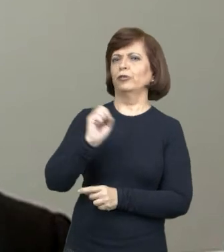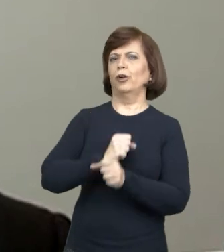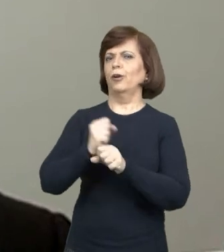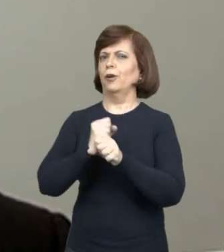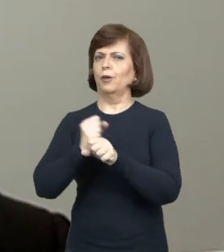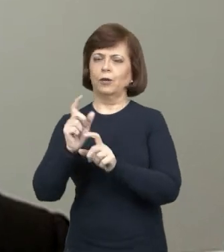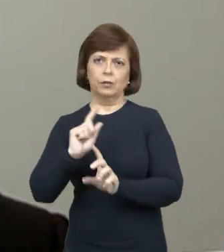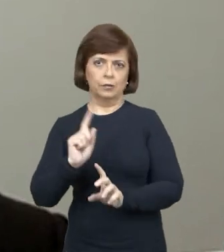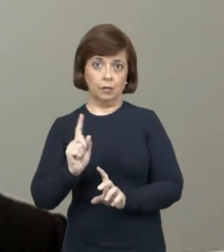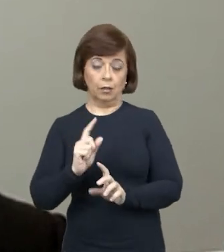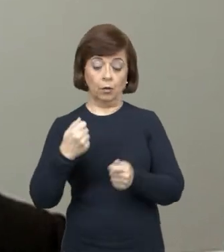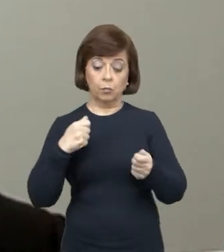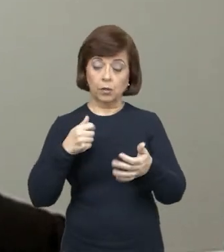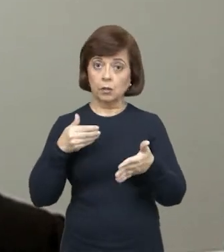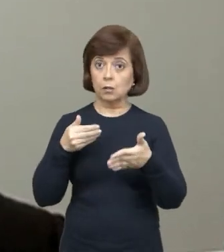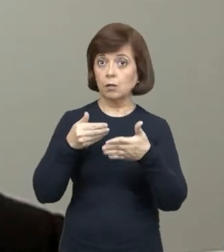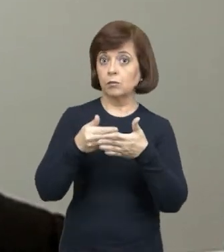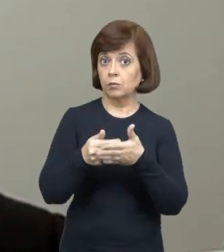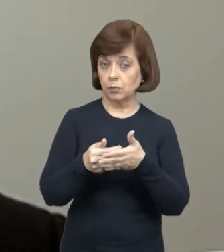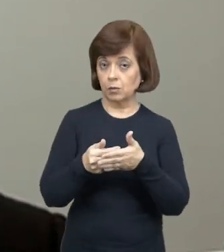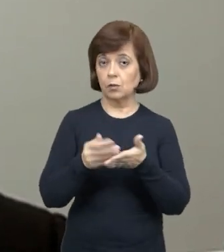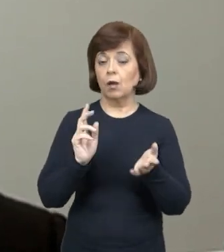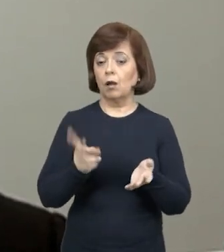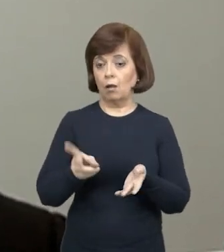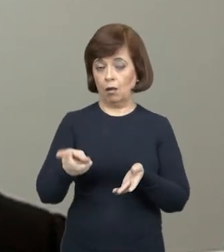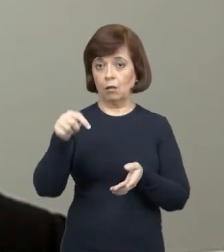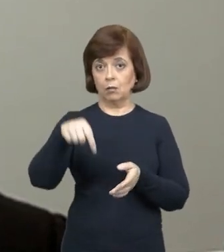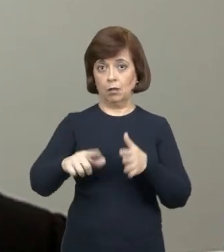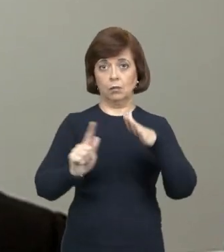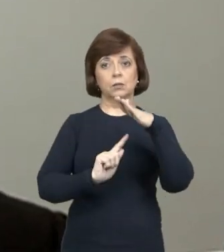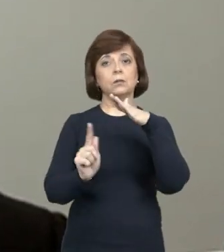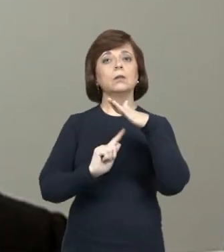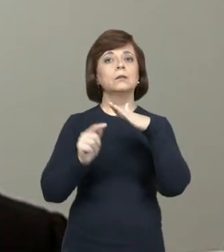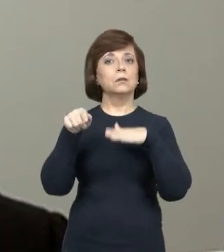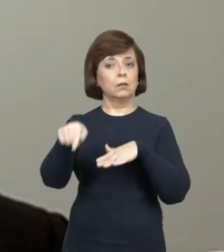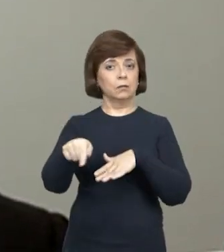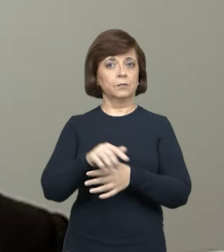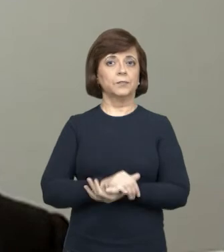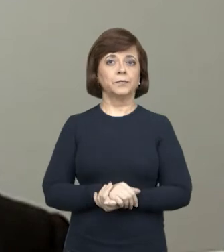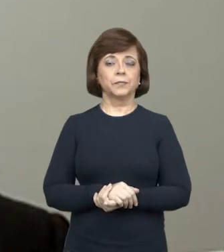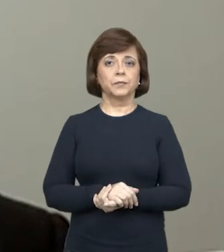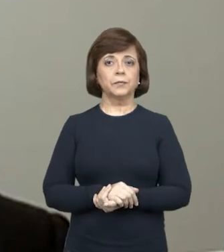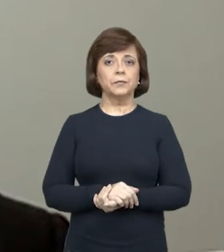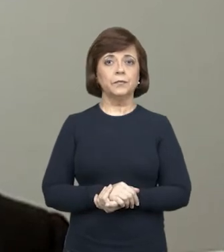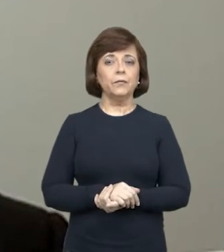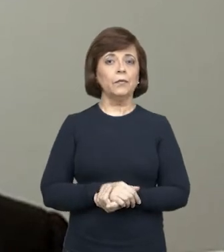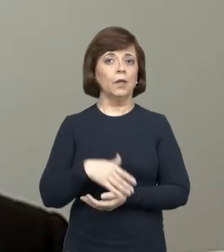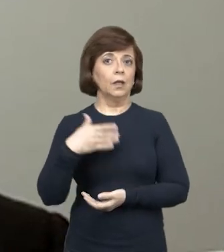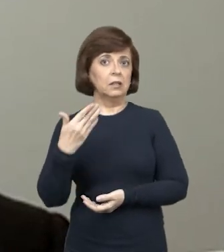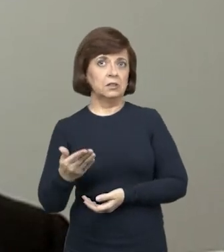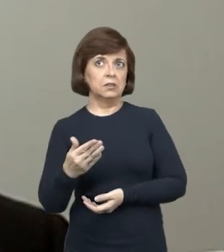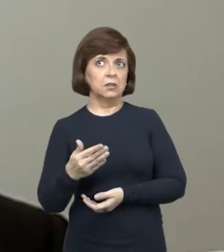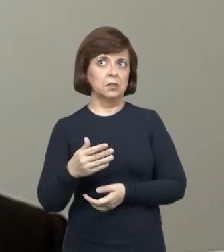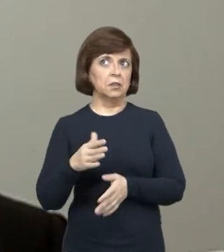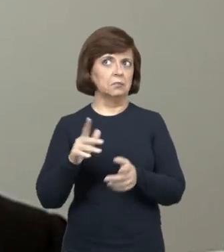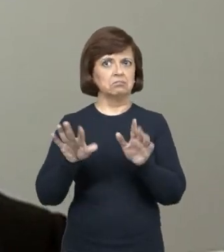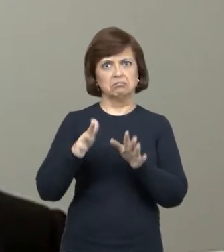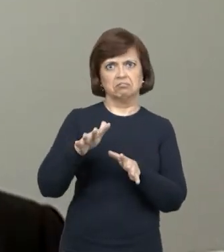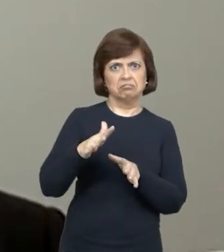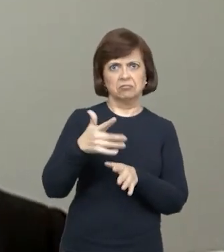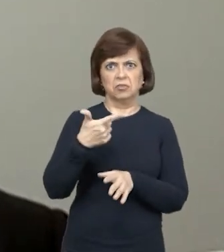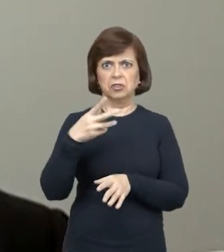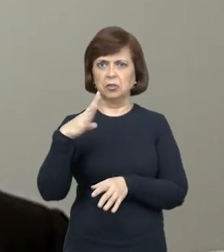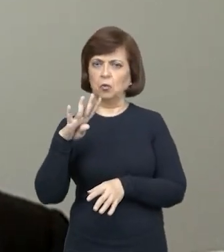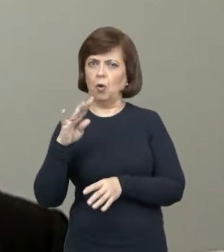A gente espera que isso seja feito preferencialmente ainda nesta gestão, ou seja, quando muito, em 24 meses.